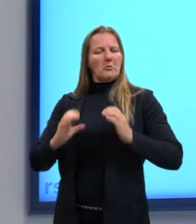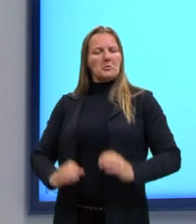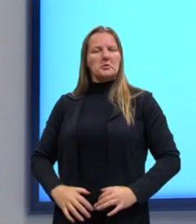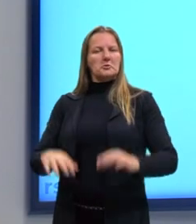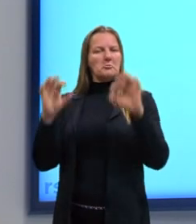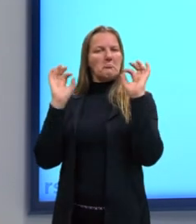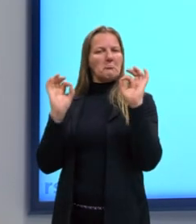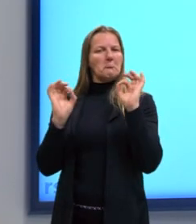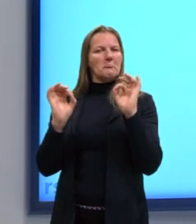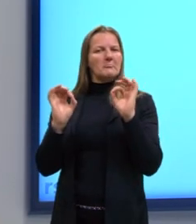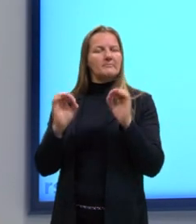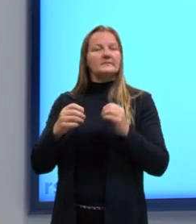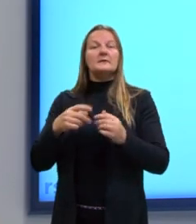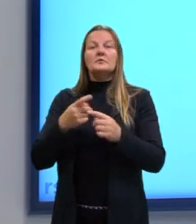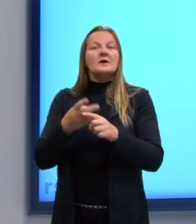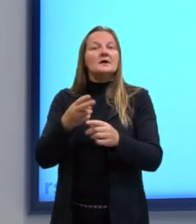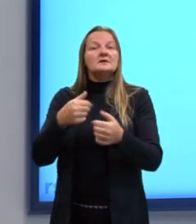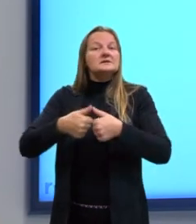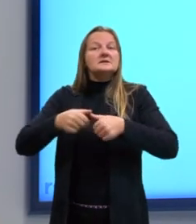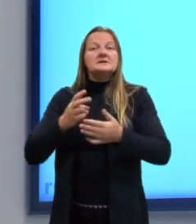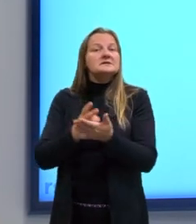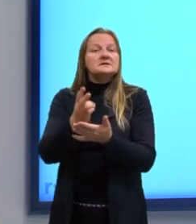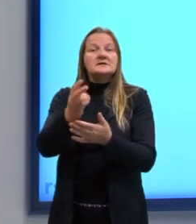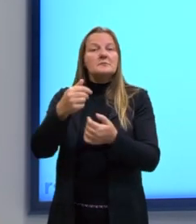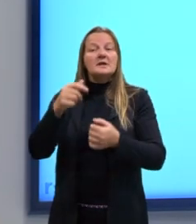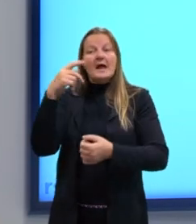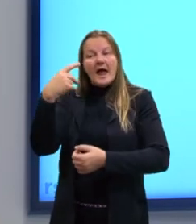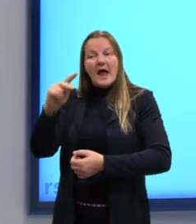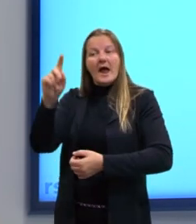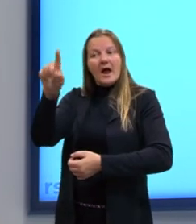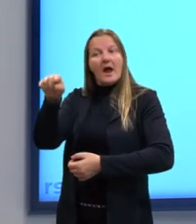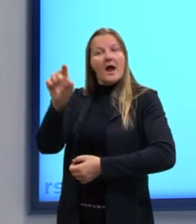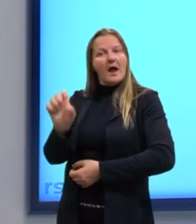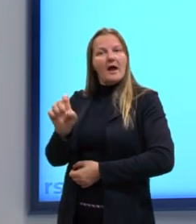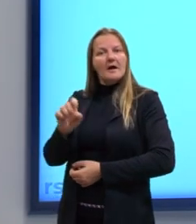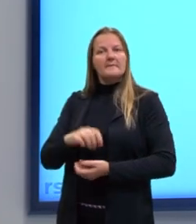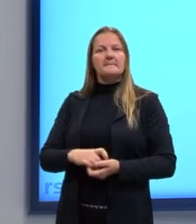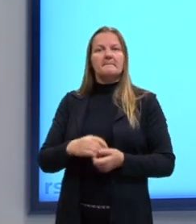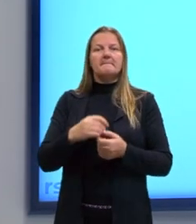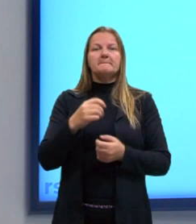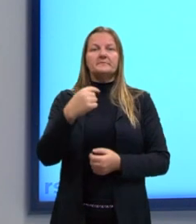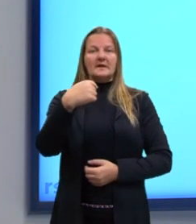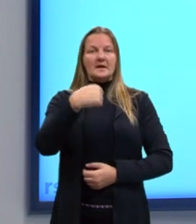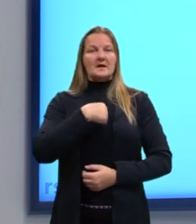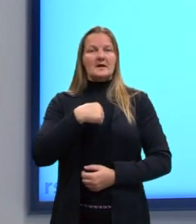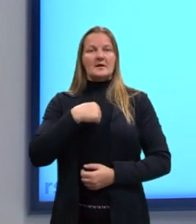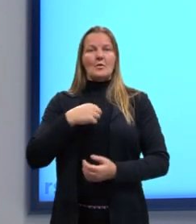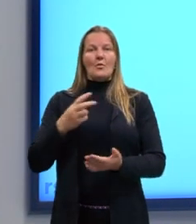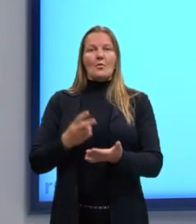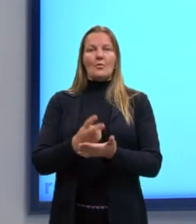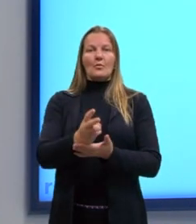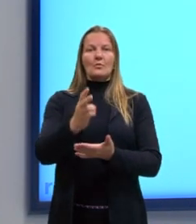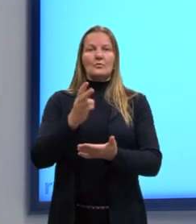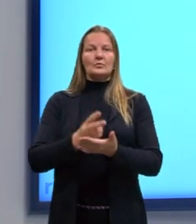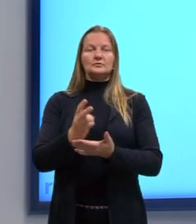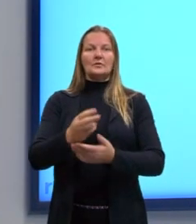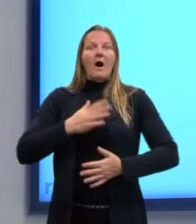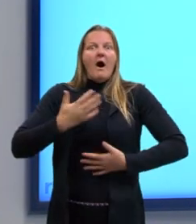Isso daqui é um estado permanente. Olhem aqui esse outro. Eu continuo